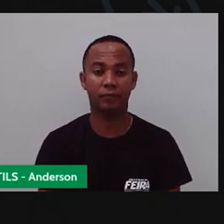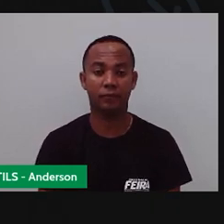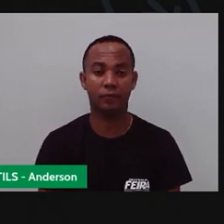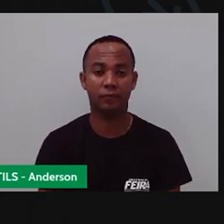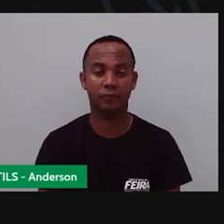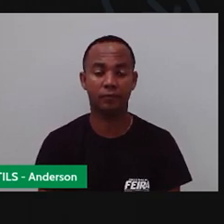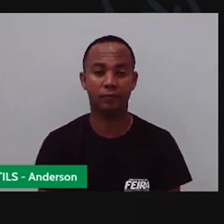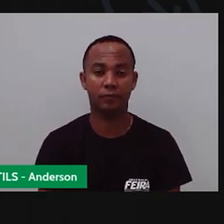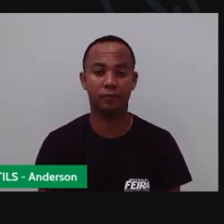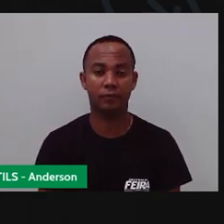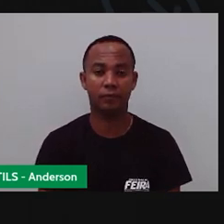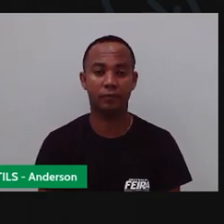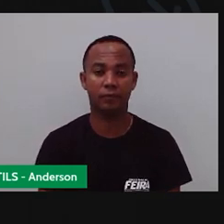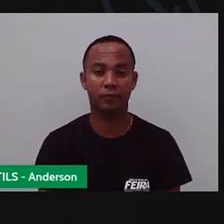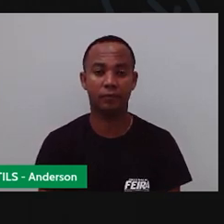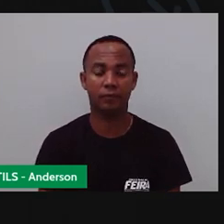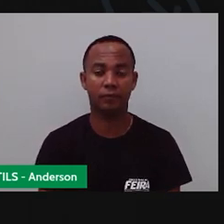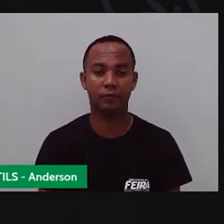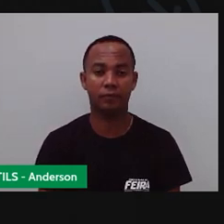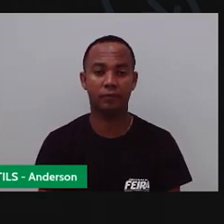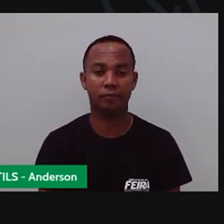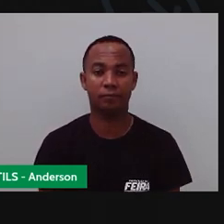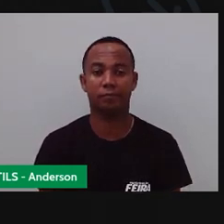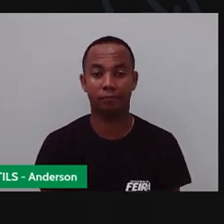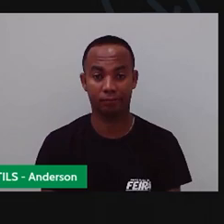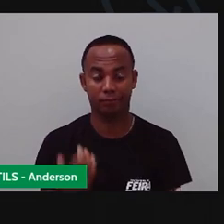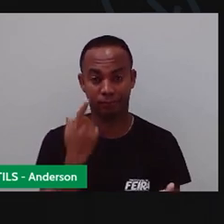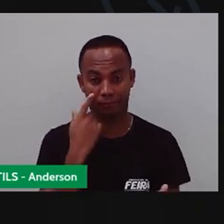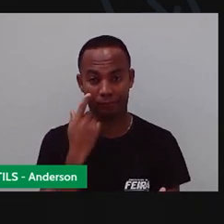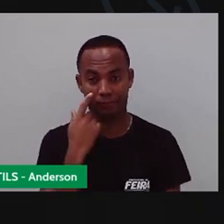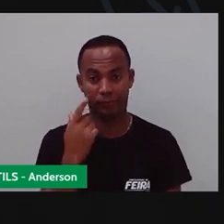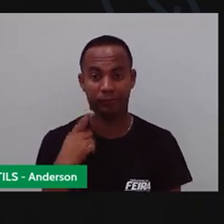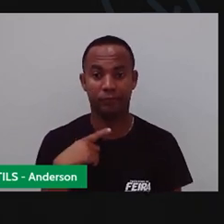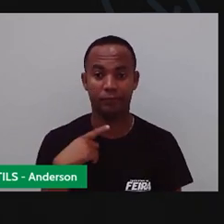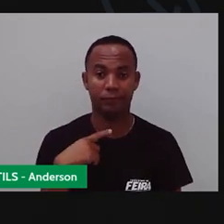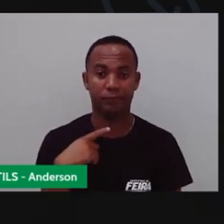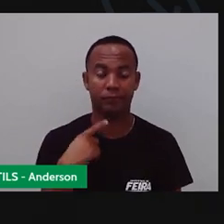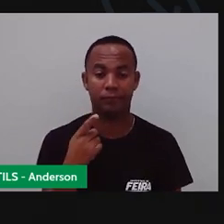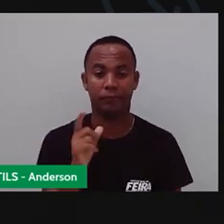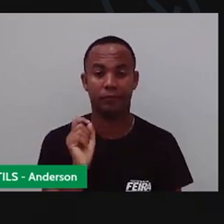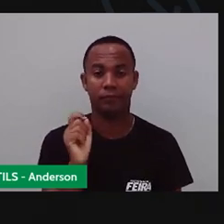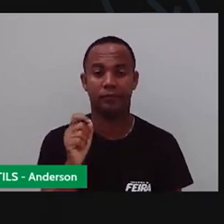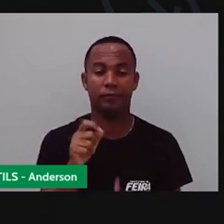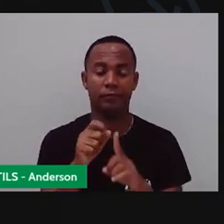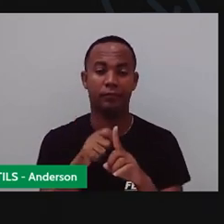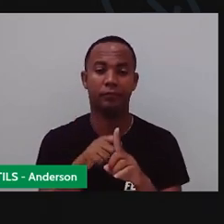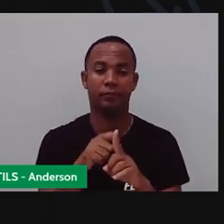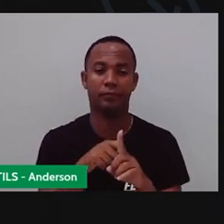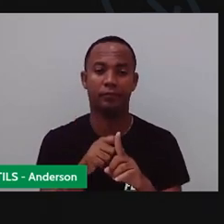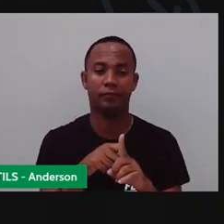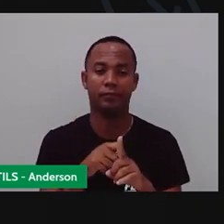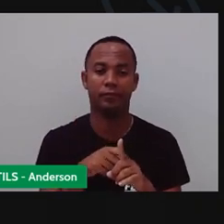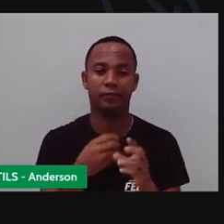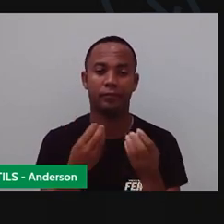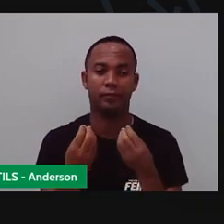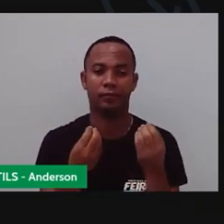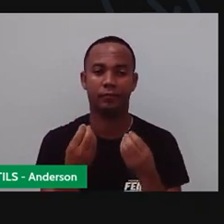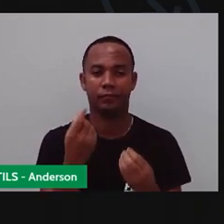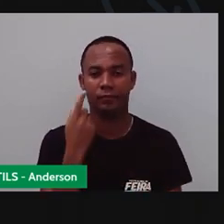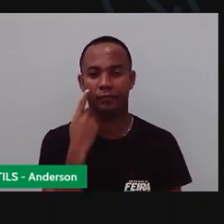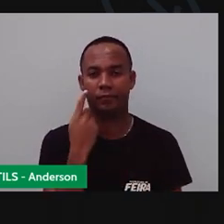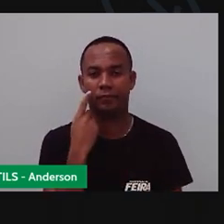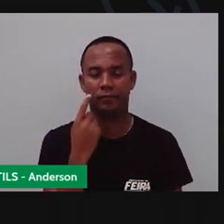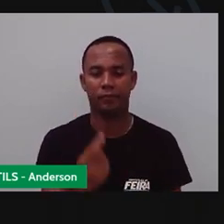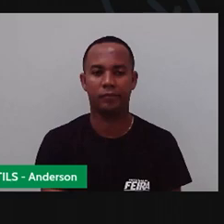Dezembro, ó. Pronto. Aqui a gente já tem o quê? Os meses, né? A Pró colocou aqui os meses.